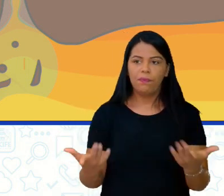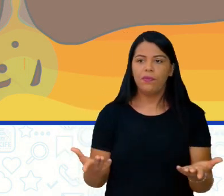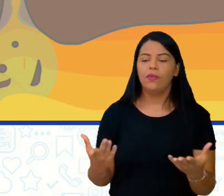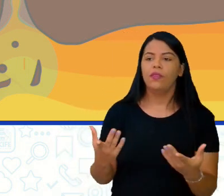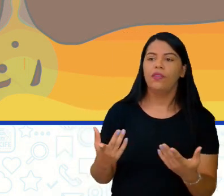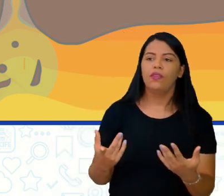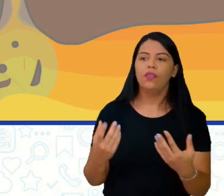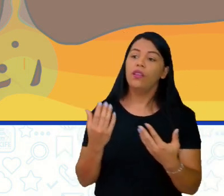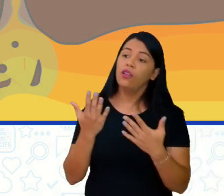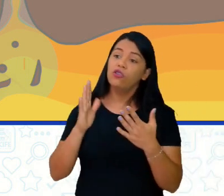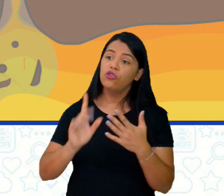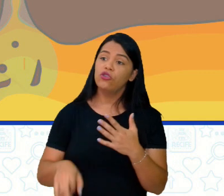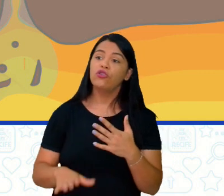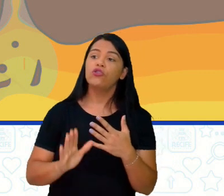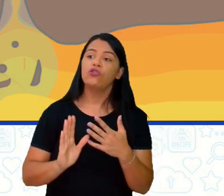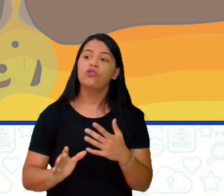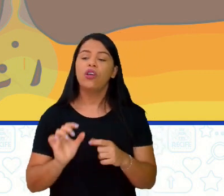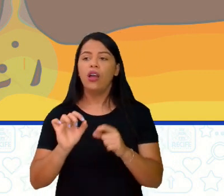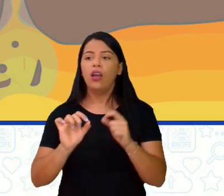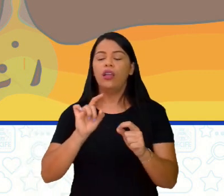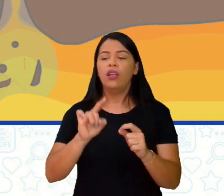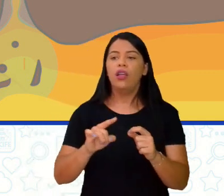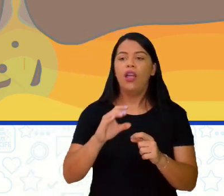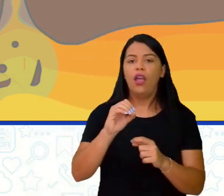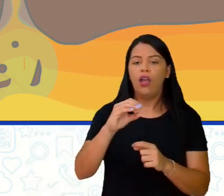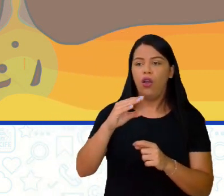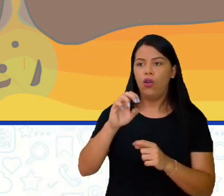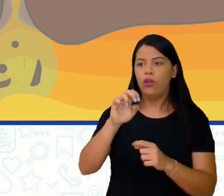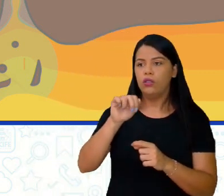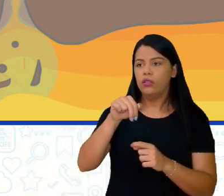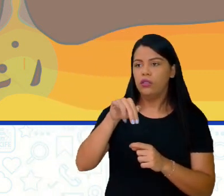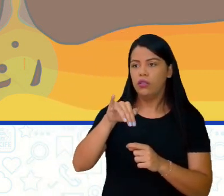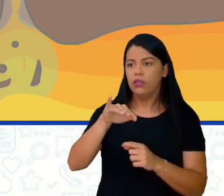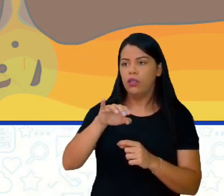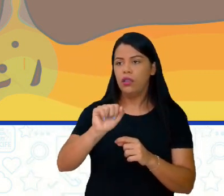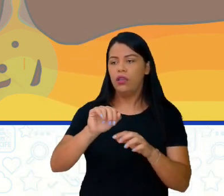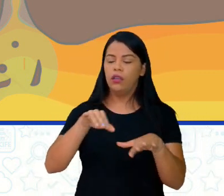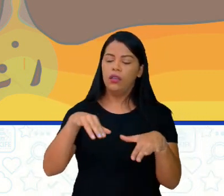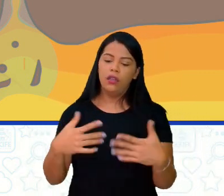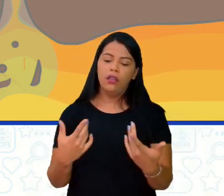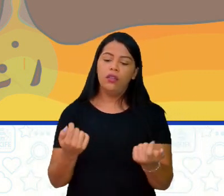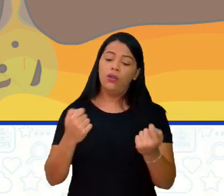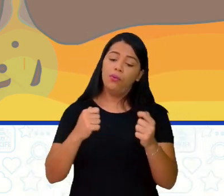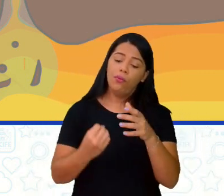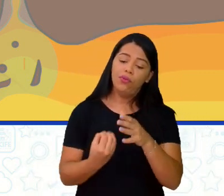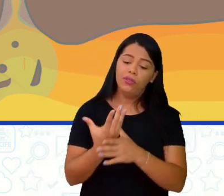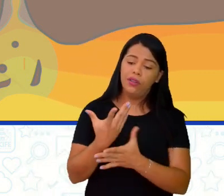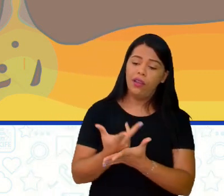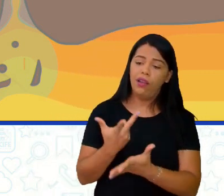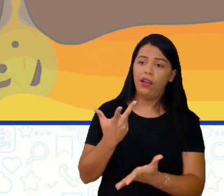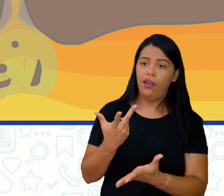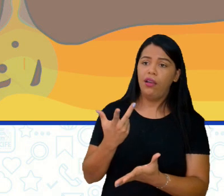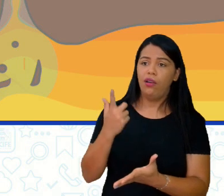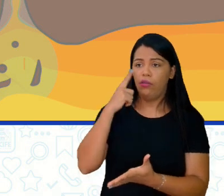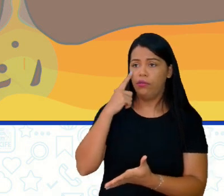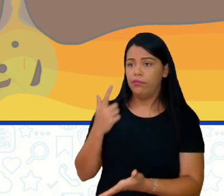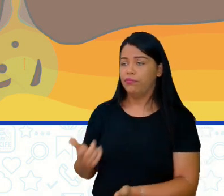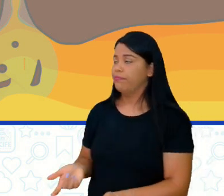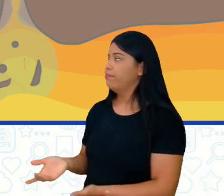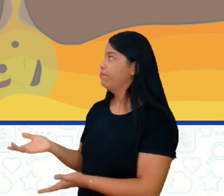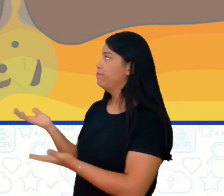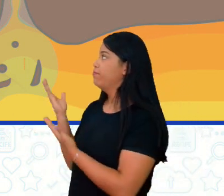debaixo da placa mais densa, que é a continental. E aí, esse fenômeno faz com que, ó,